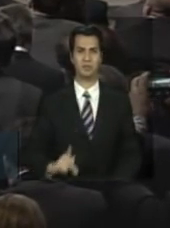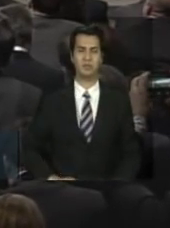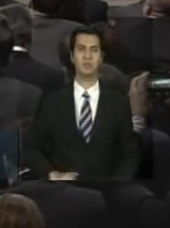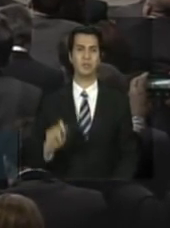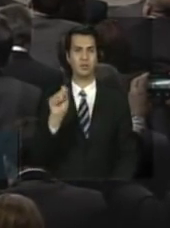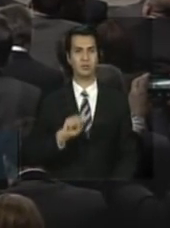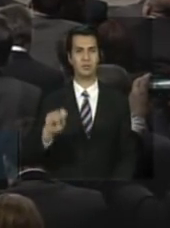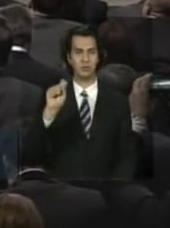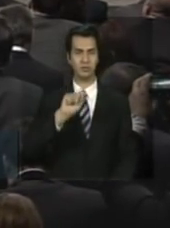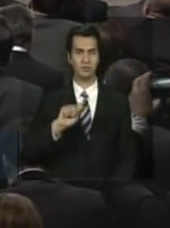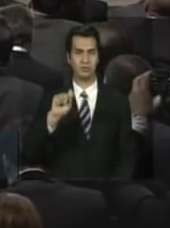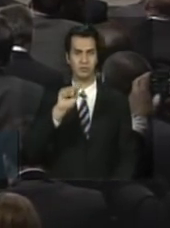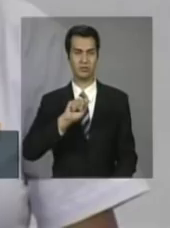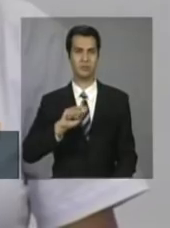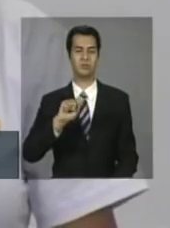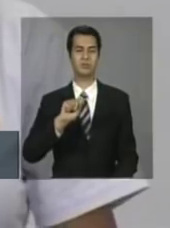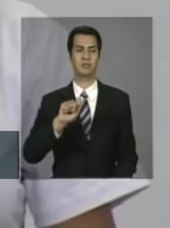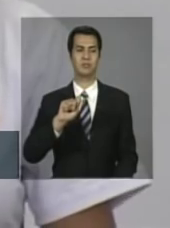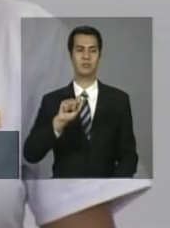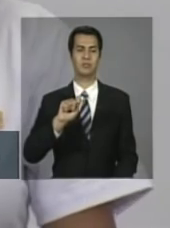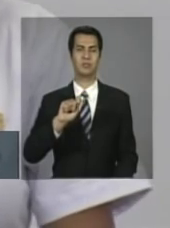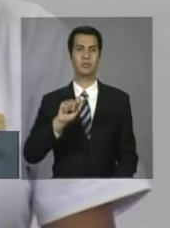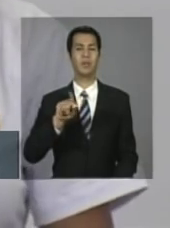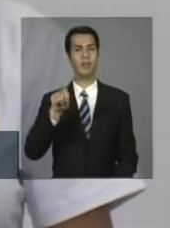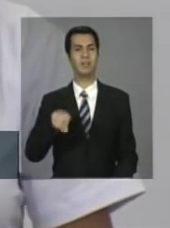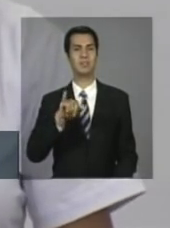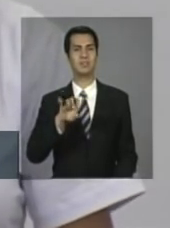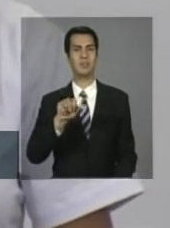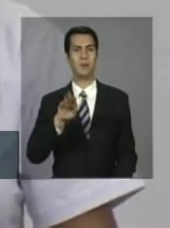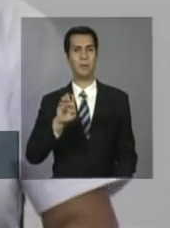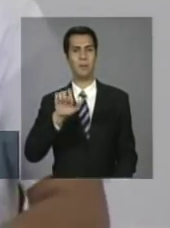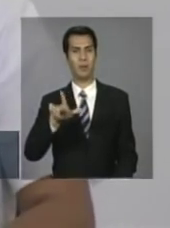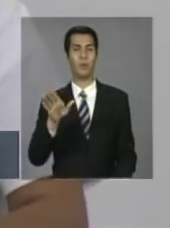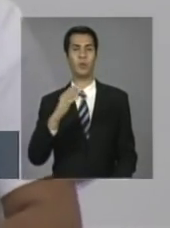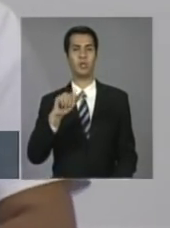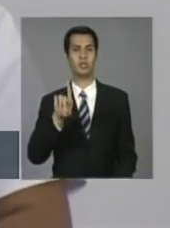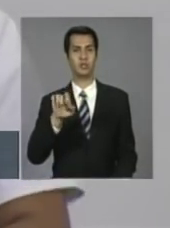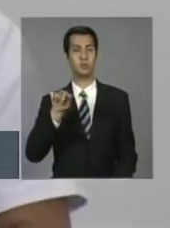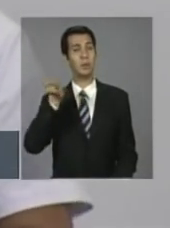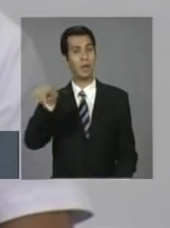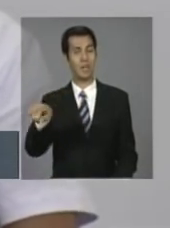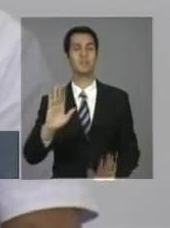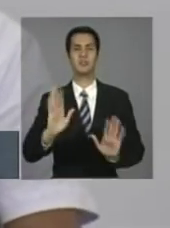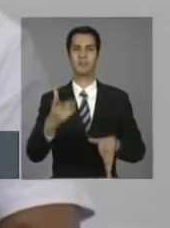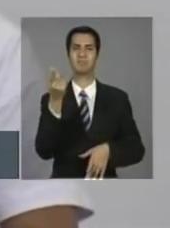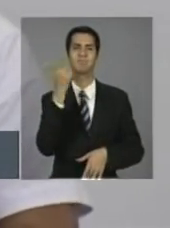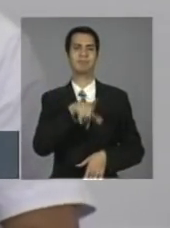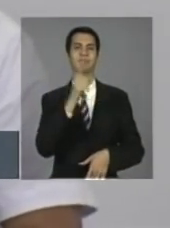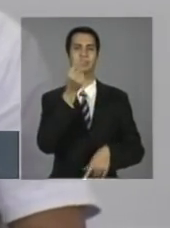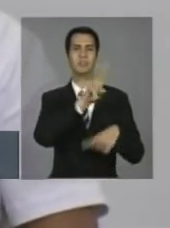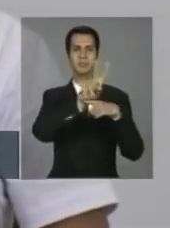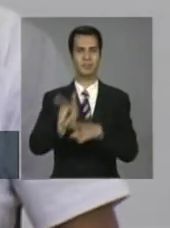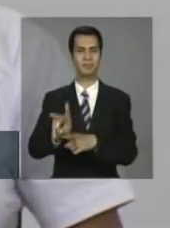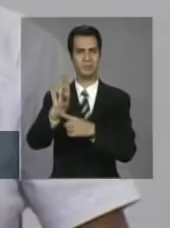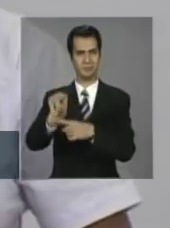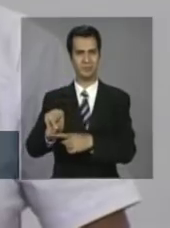associação, Isabel Cândido, empresária beneficiada pelo programa de microcrédito.